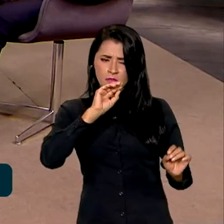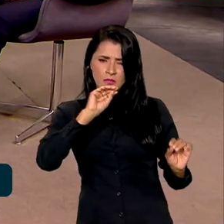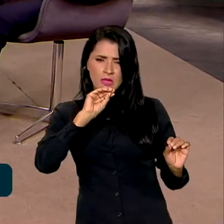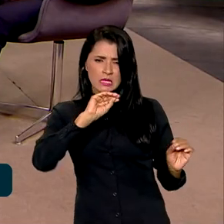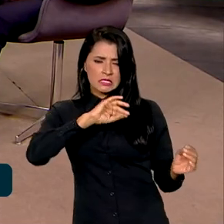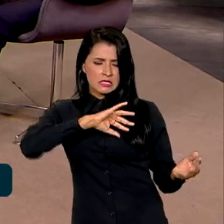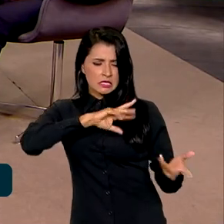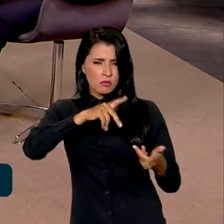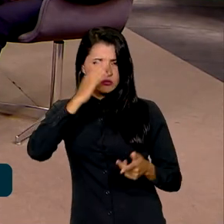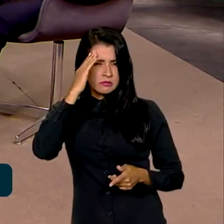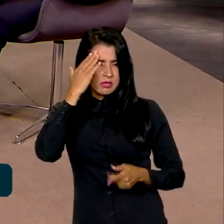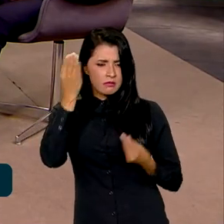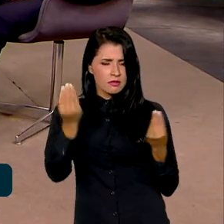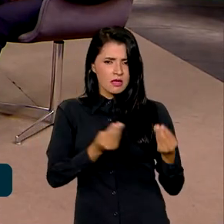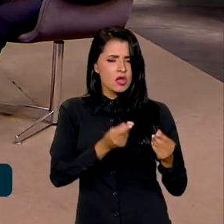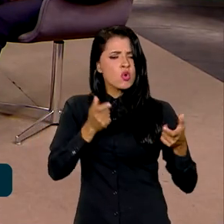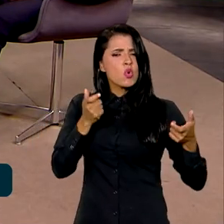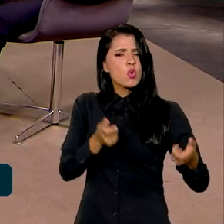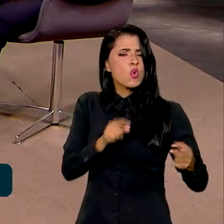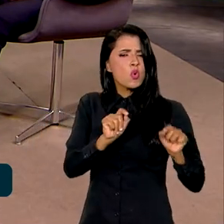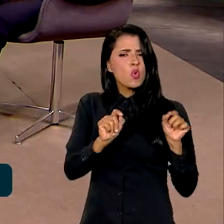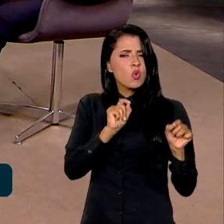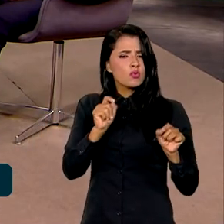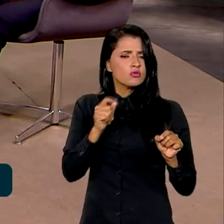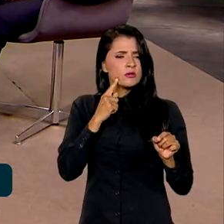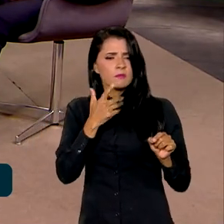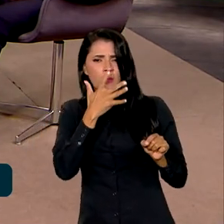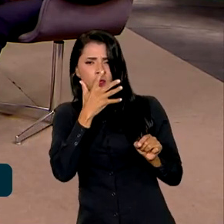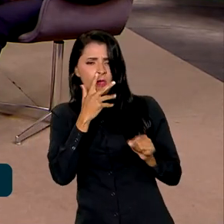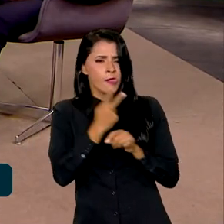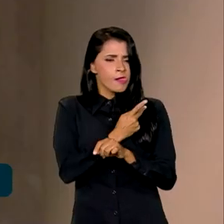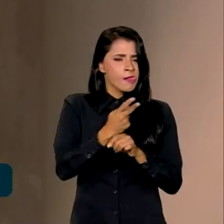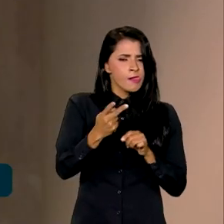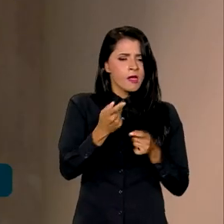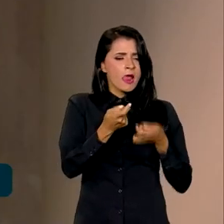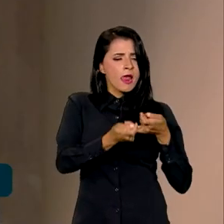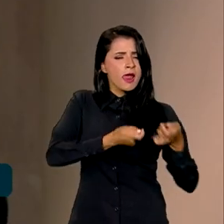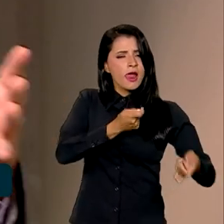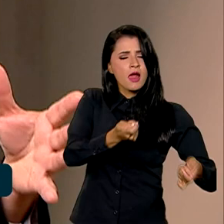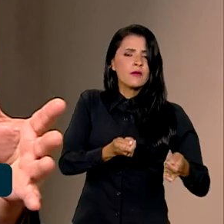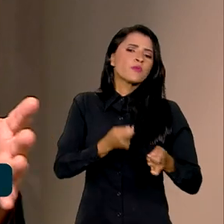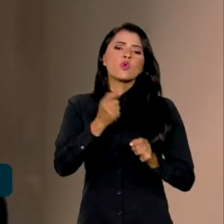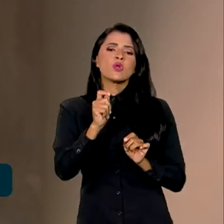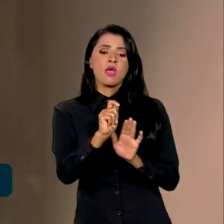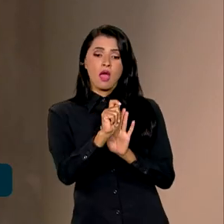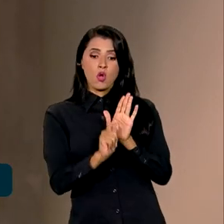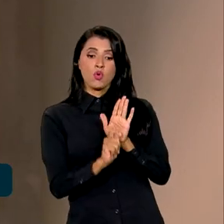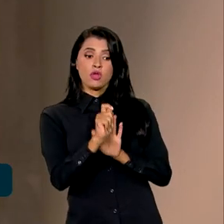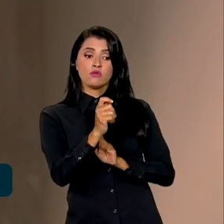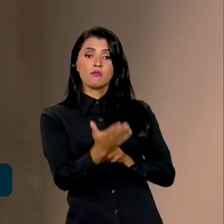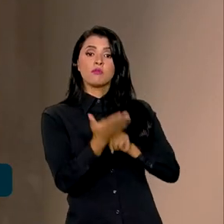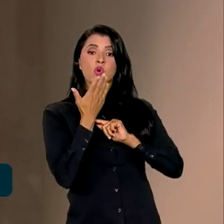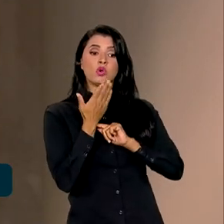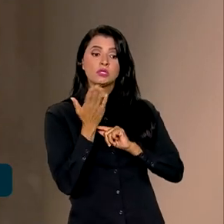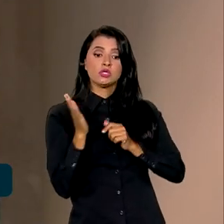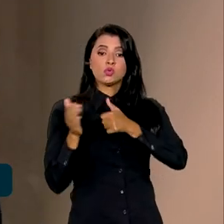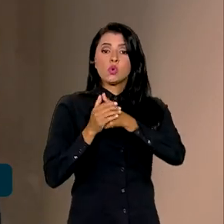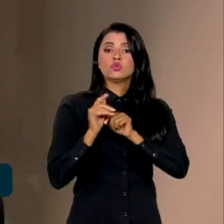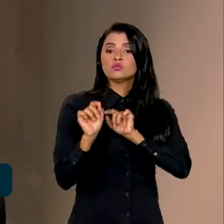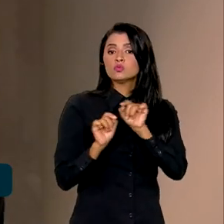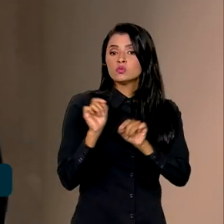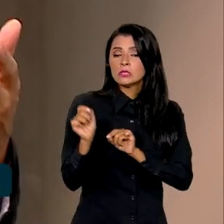o mundo e de entender onde é que estão as pegadinhas. Onde é que está, o que o algoritmo mostra, o que o algoritmo esconde.